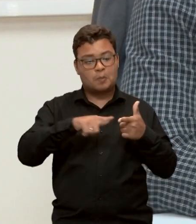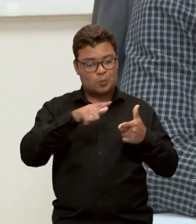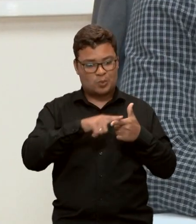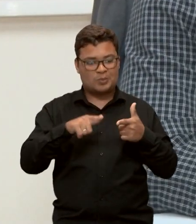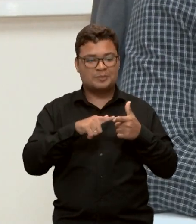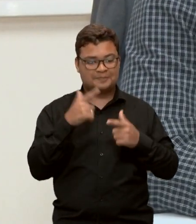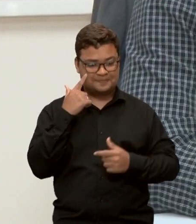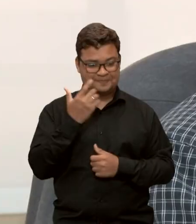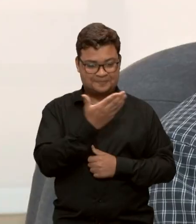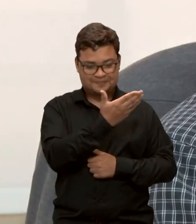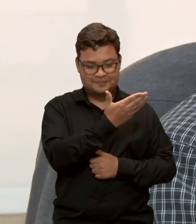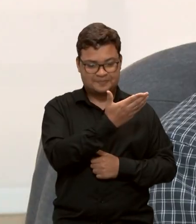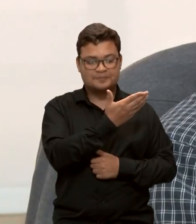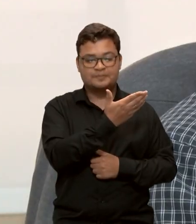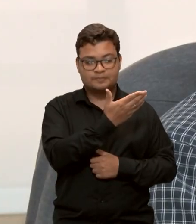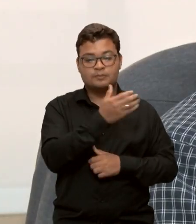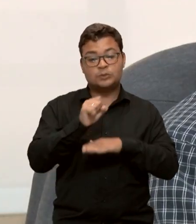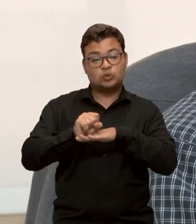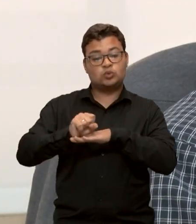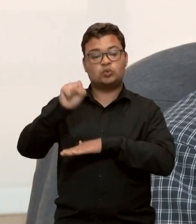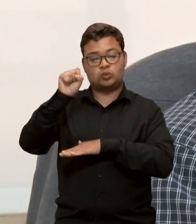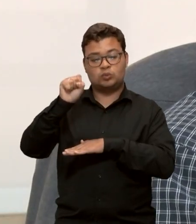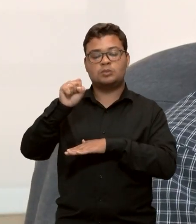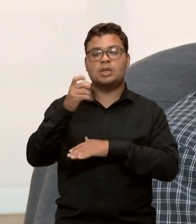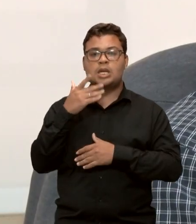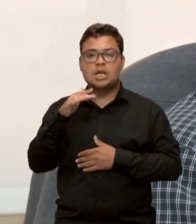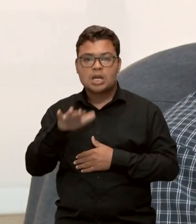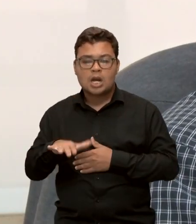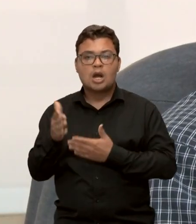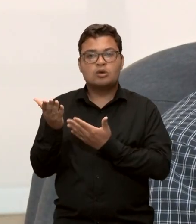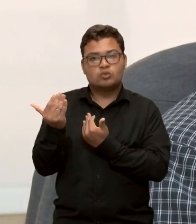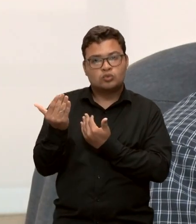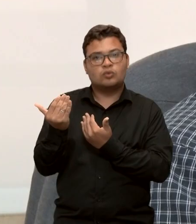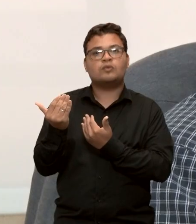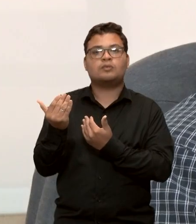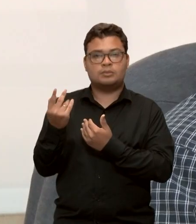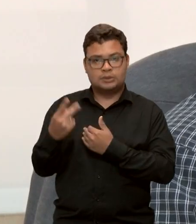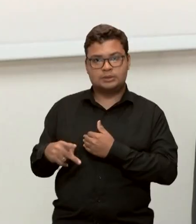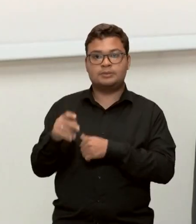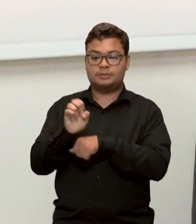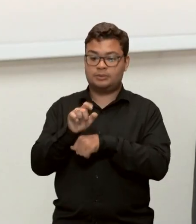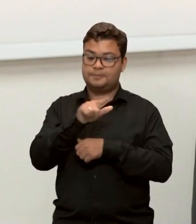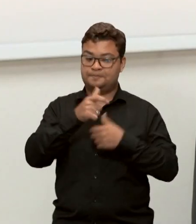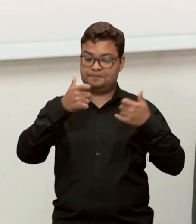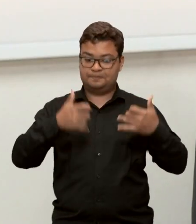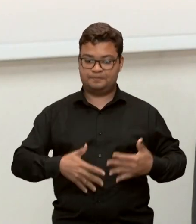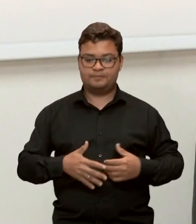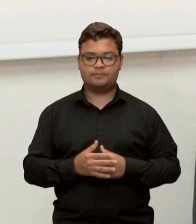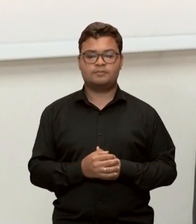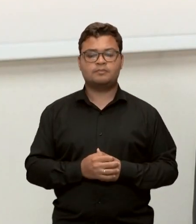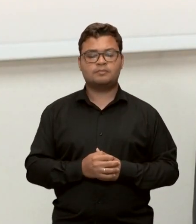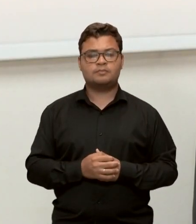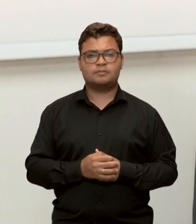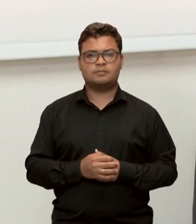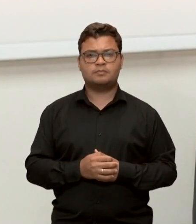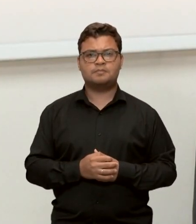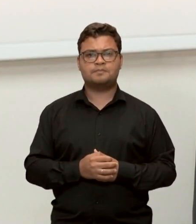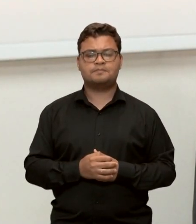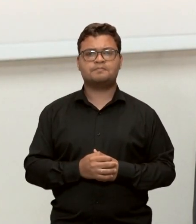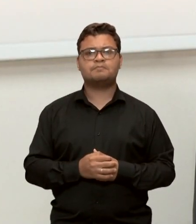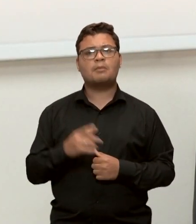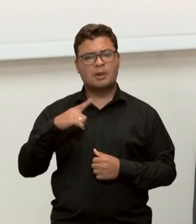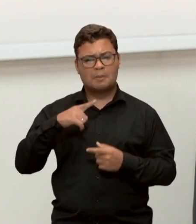Ricardo Costa, Superintendente da Criança, Adolescente e Juventude do Estado. Algumas inconsistências foram